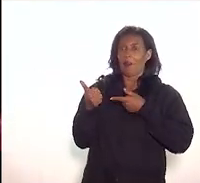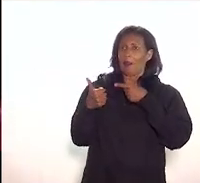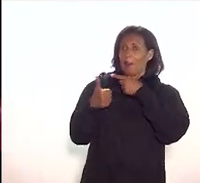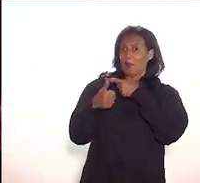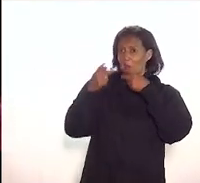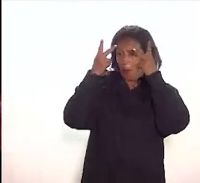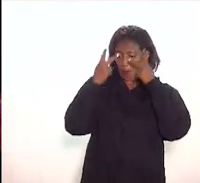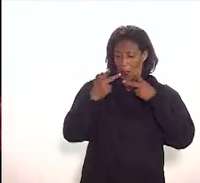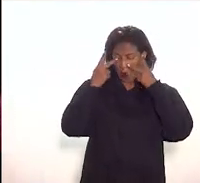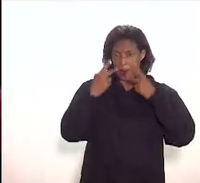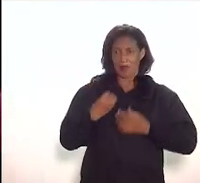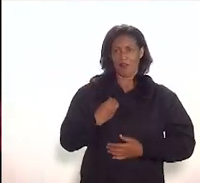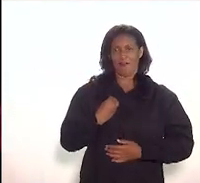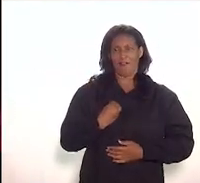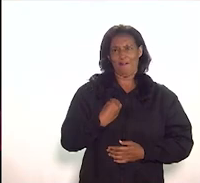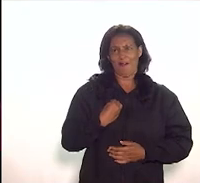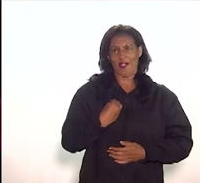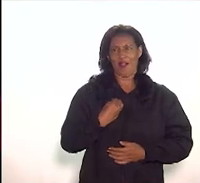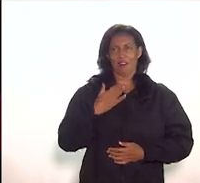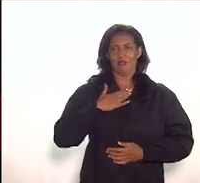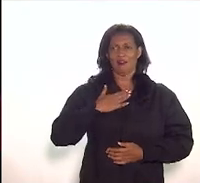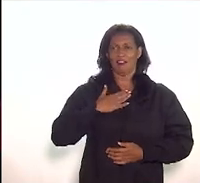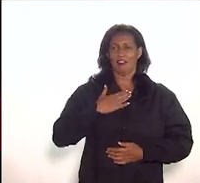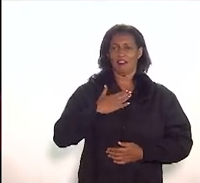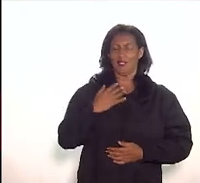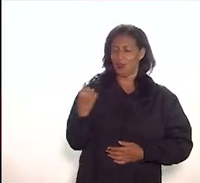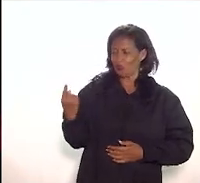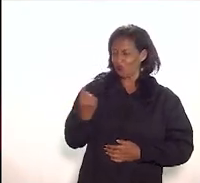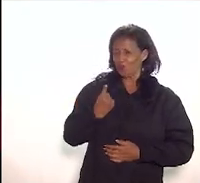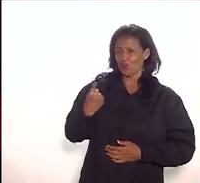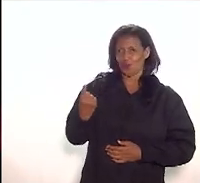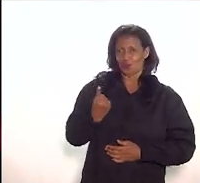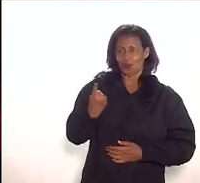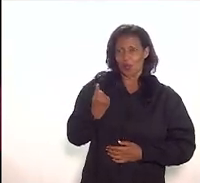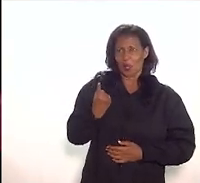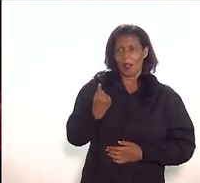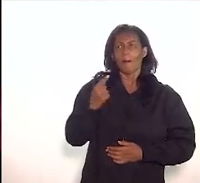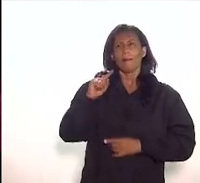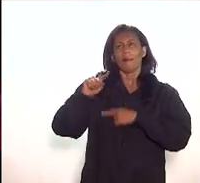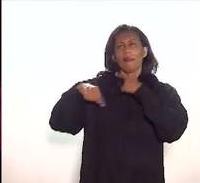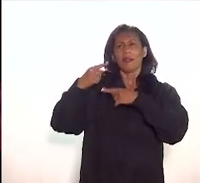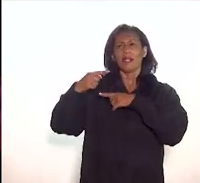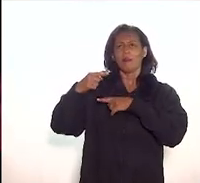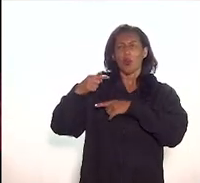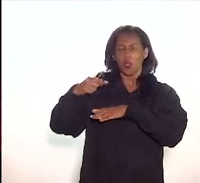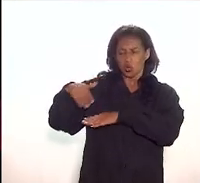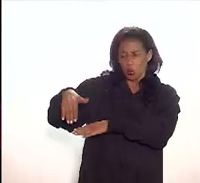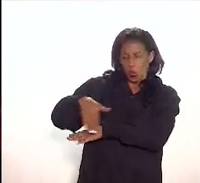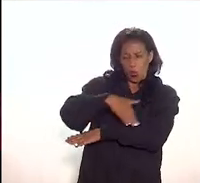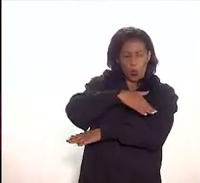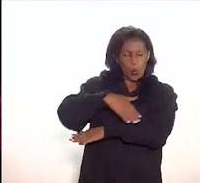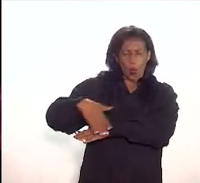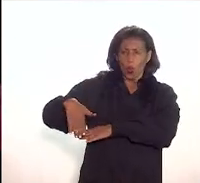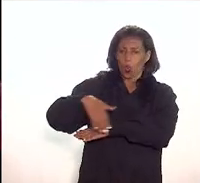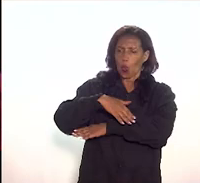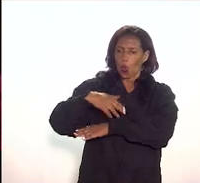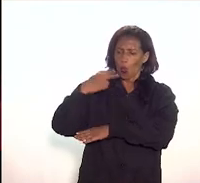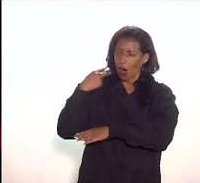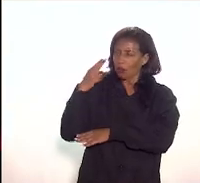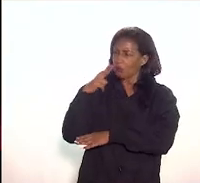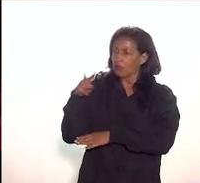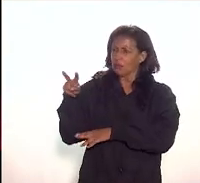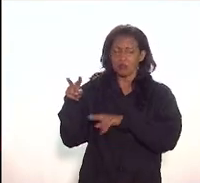mesmos a benefício de nós entendeu para andar nas ruas com as calçadas em condições